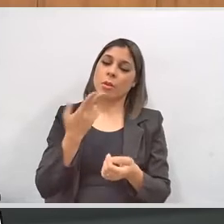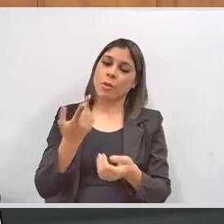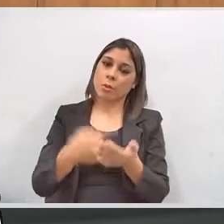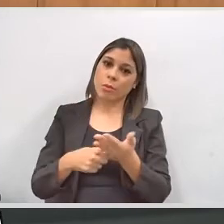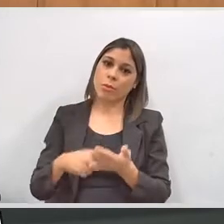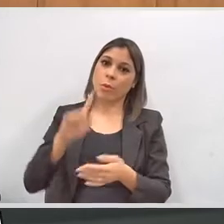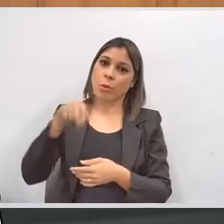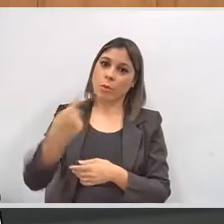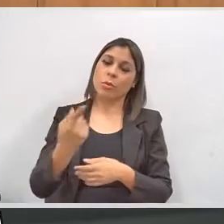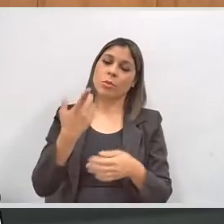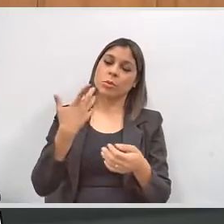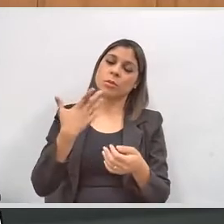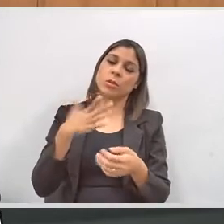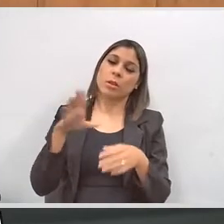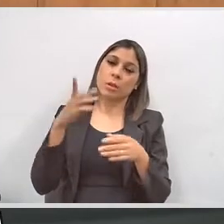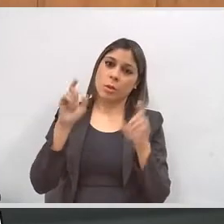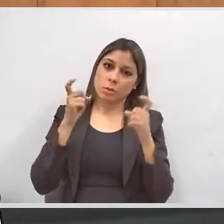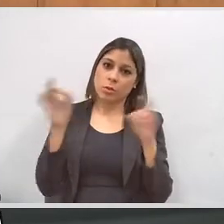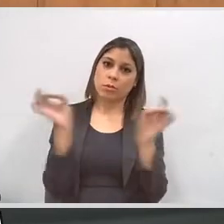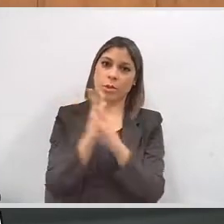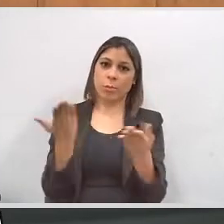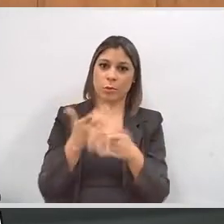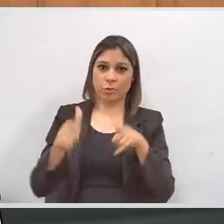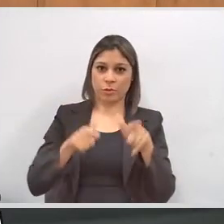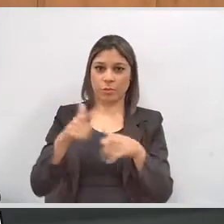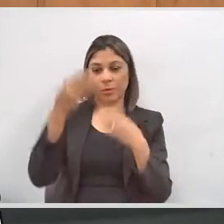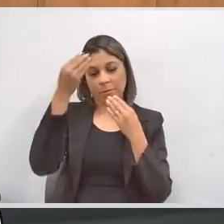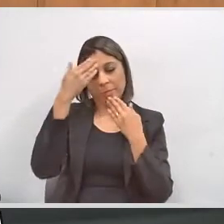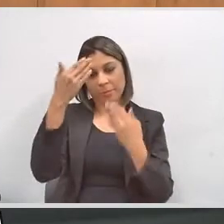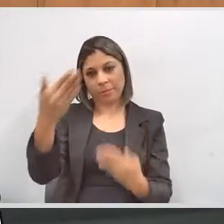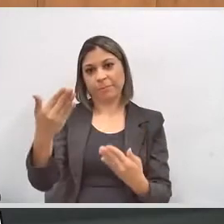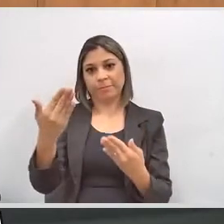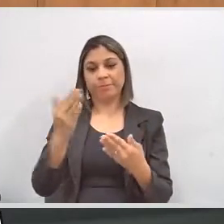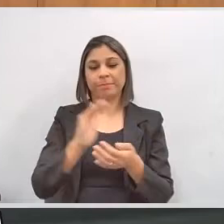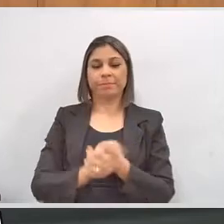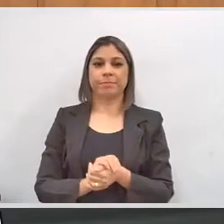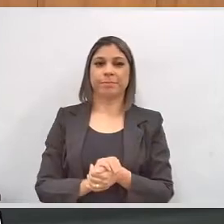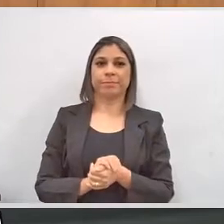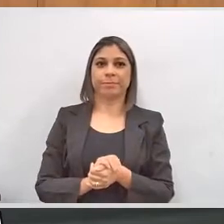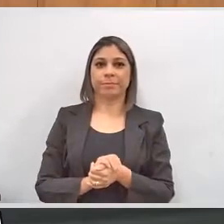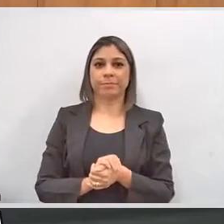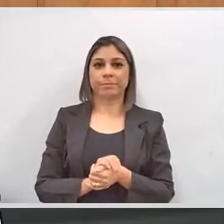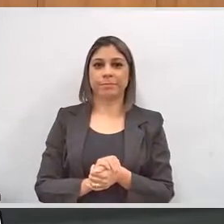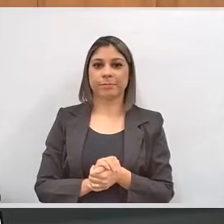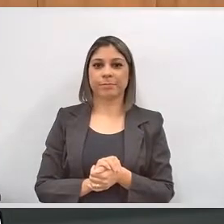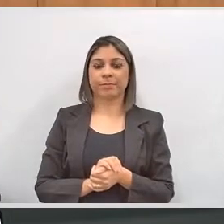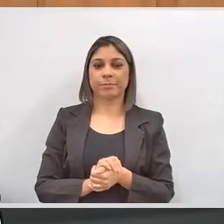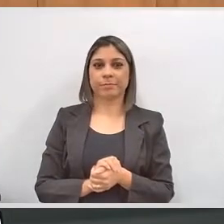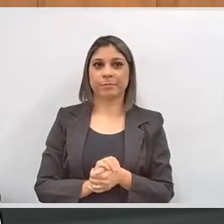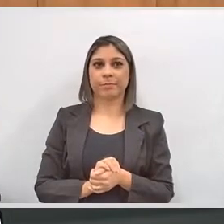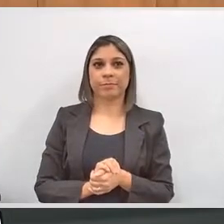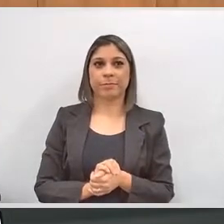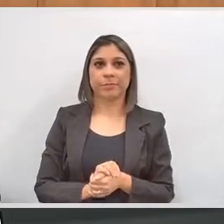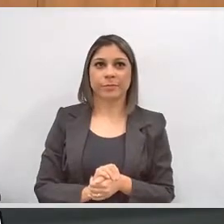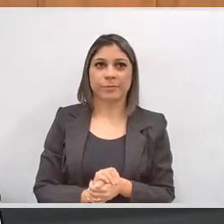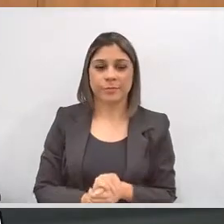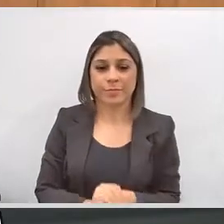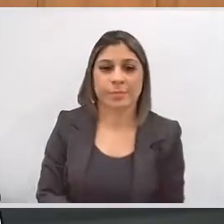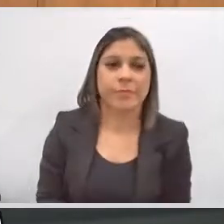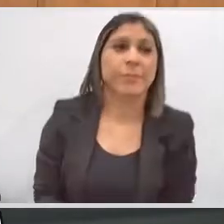membros para a próxima reunião ordinária, determina a lavatura da ata e encerra os nossos trabalhos. Muito obrigado a todos. Muito obrigado